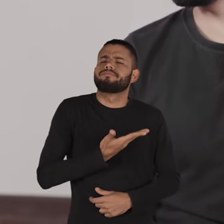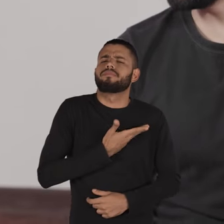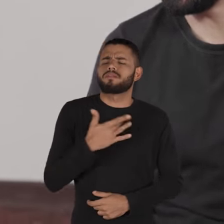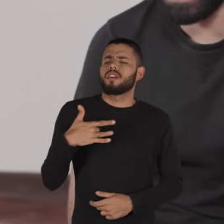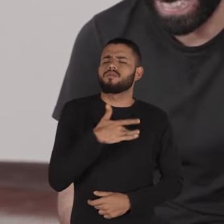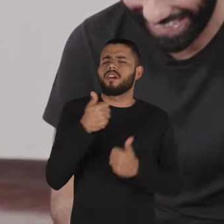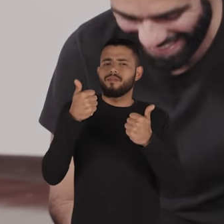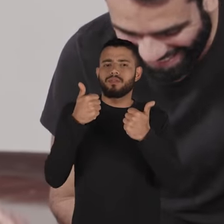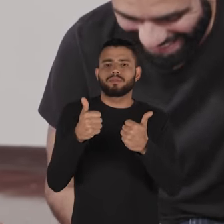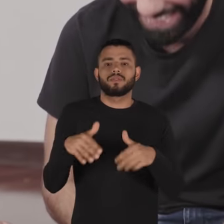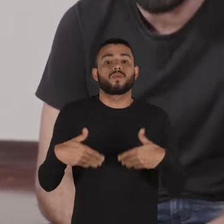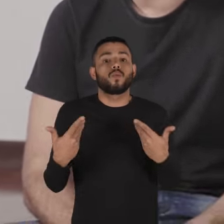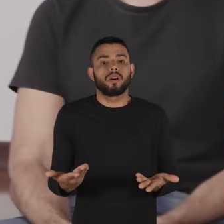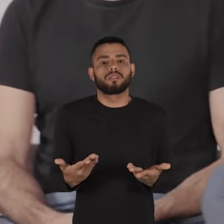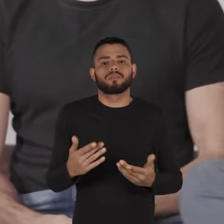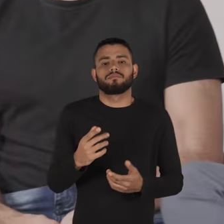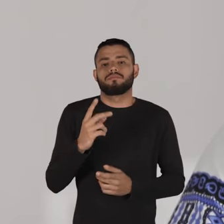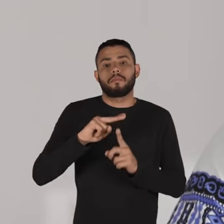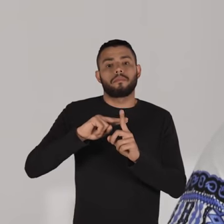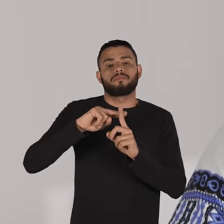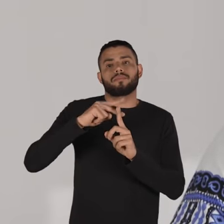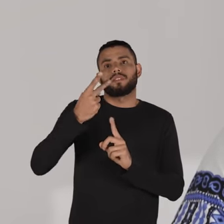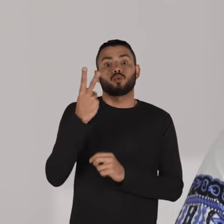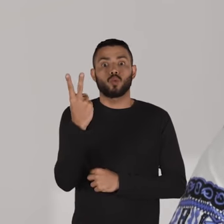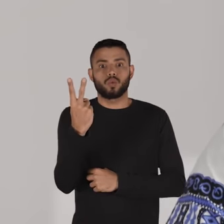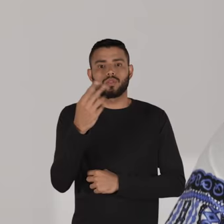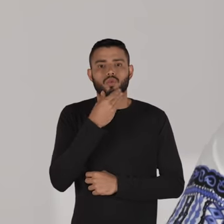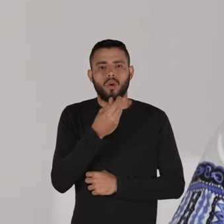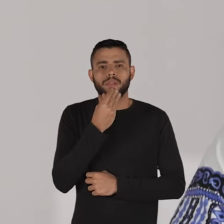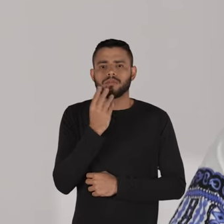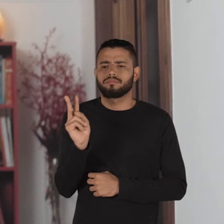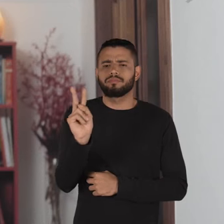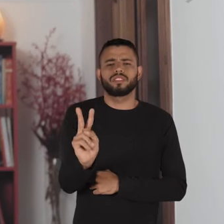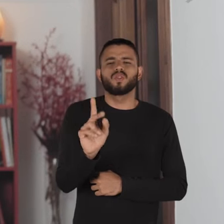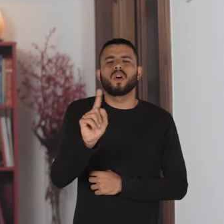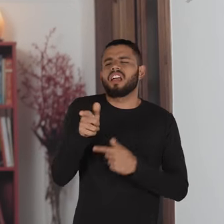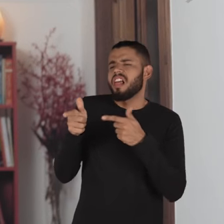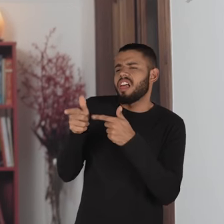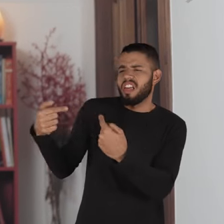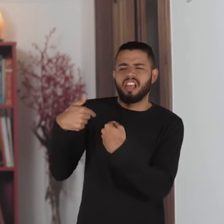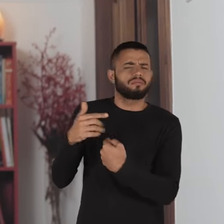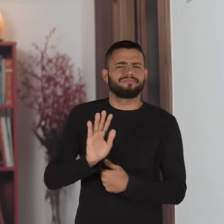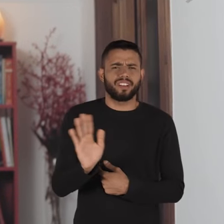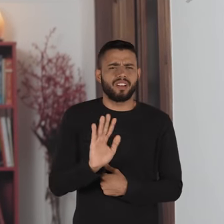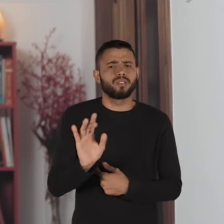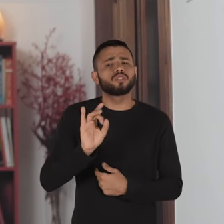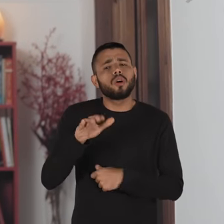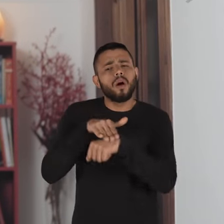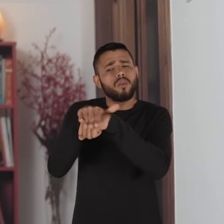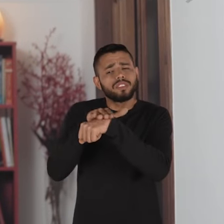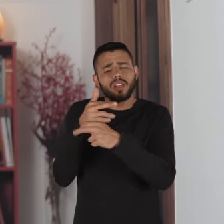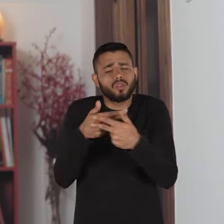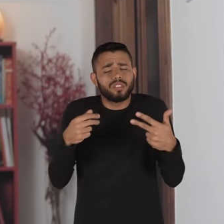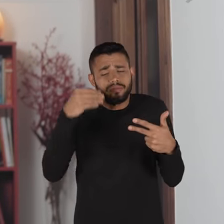broderagem saudável quando junta mais de dois e não está ali para fazer bullying um com o outro eles estão